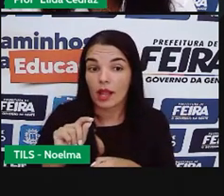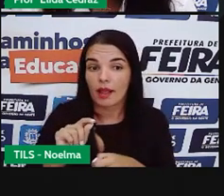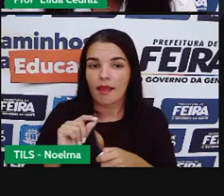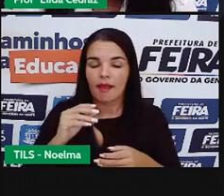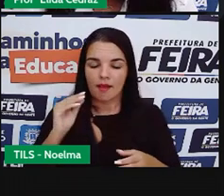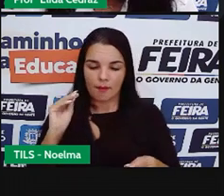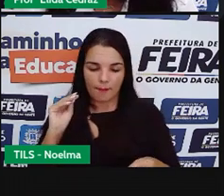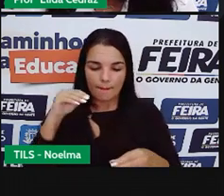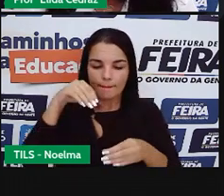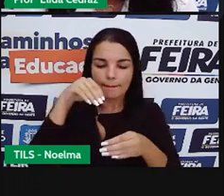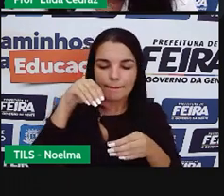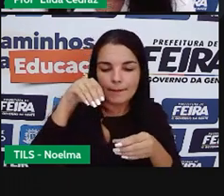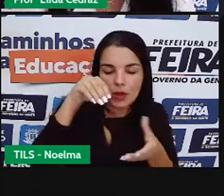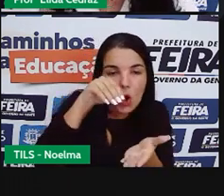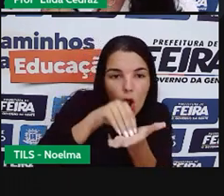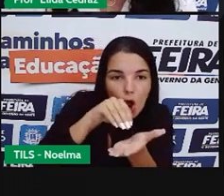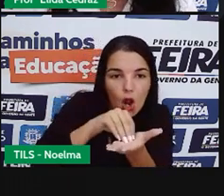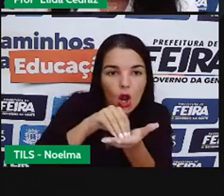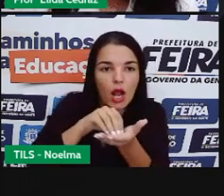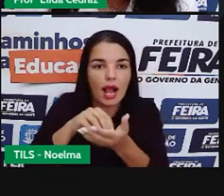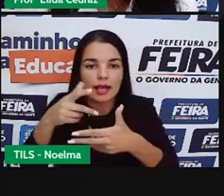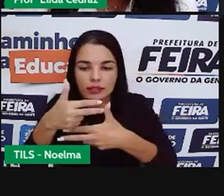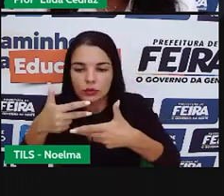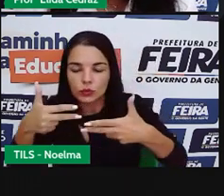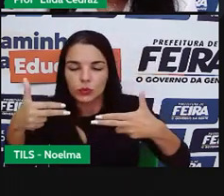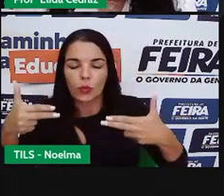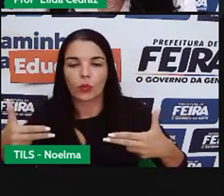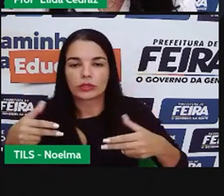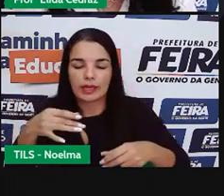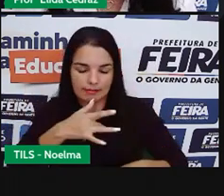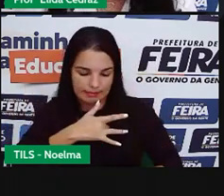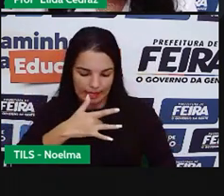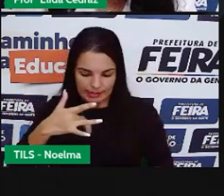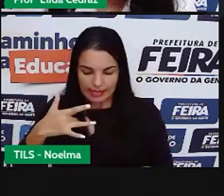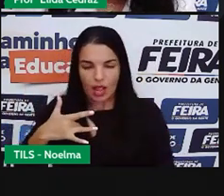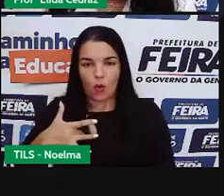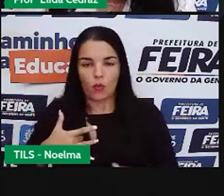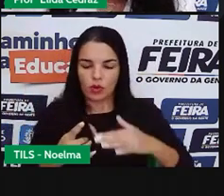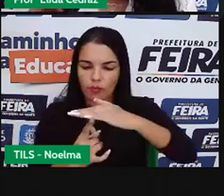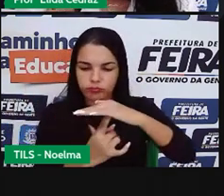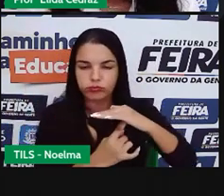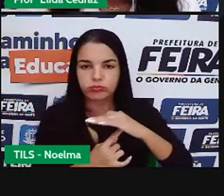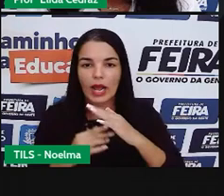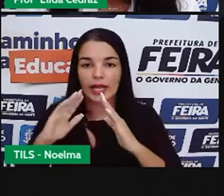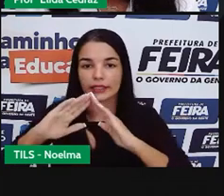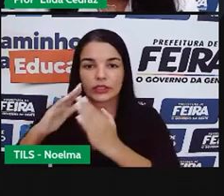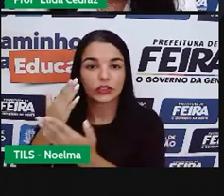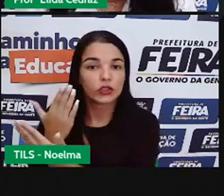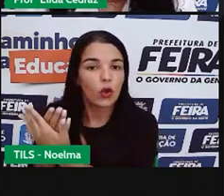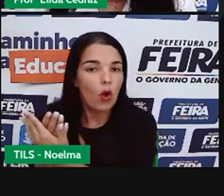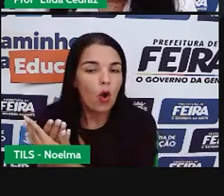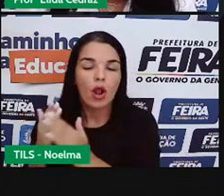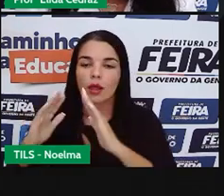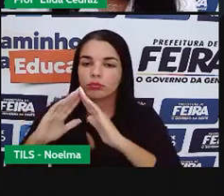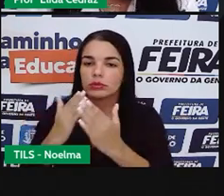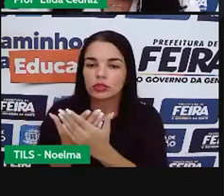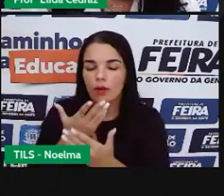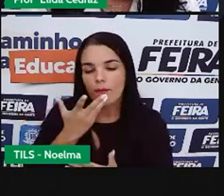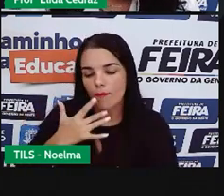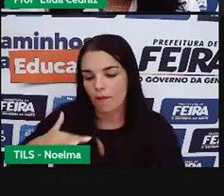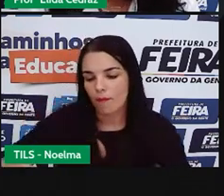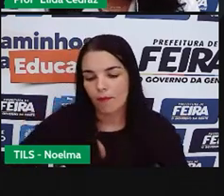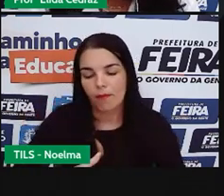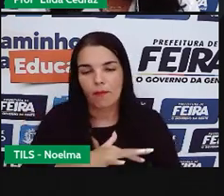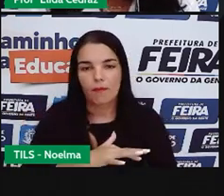boas condições de funcionamento, postos de saúde, escolas e as creches municipais.